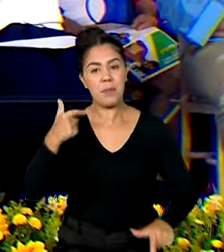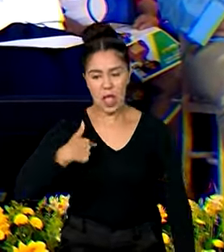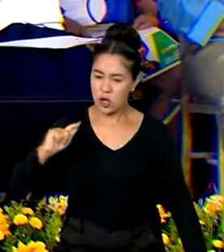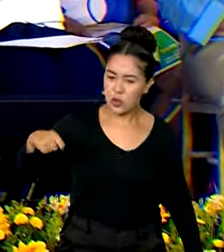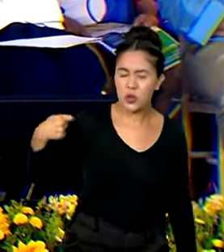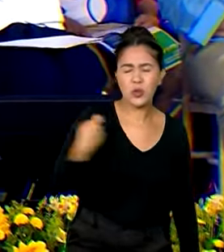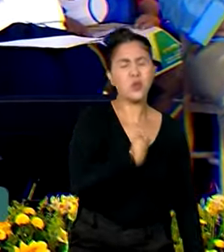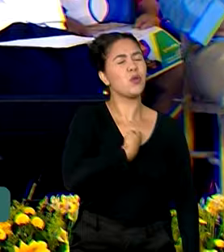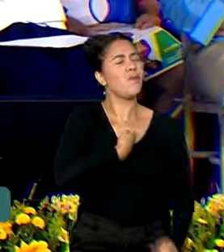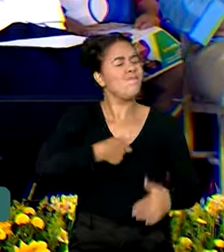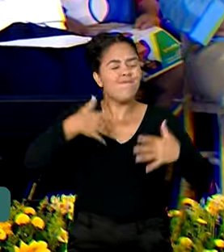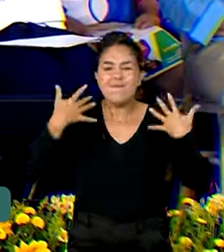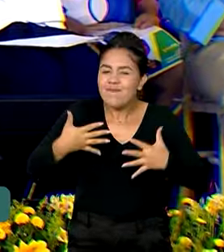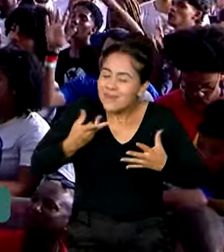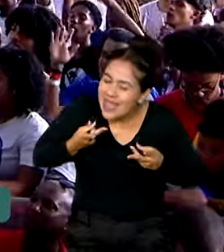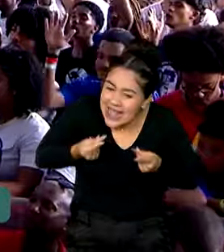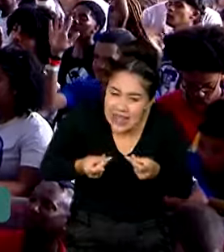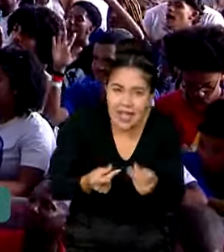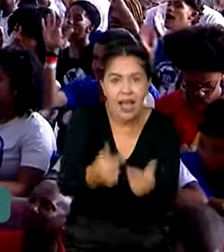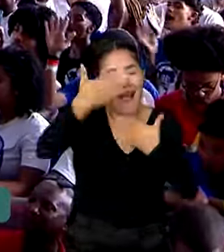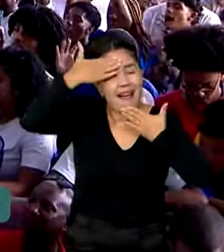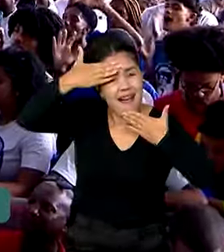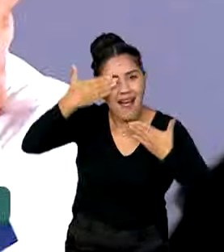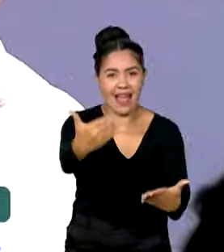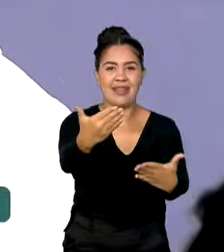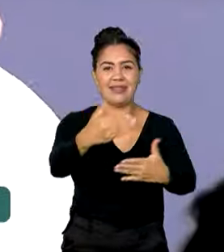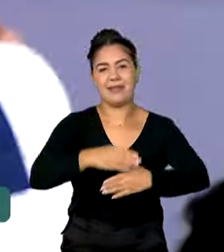eternamente, eternamente grata.